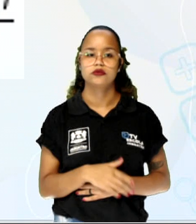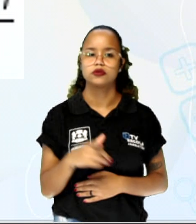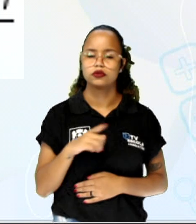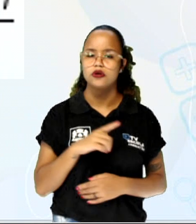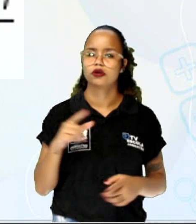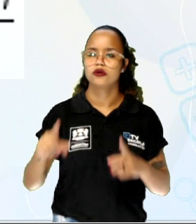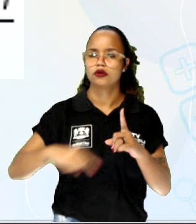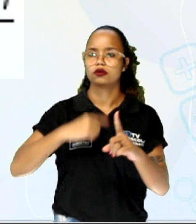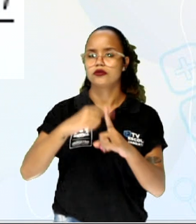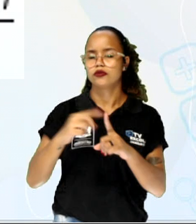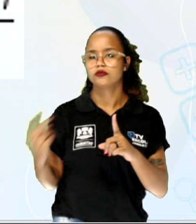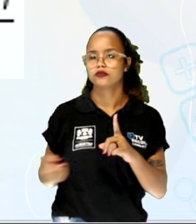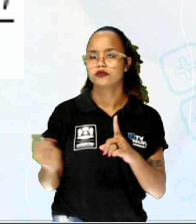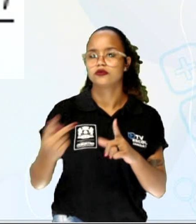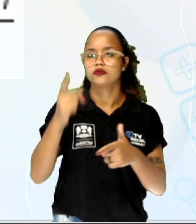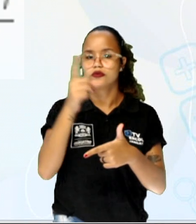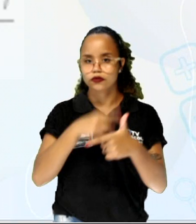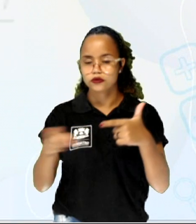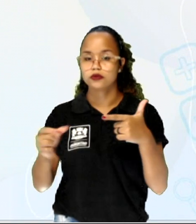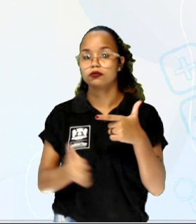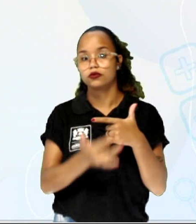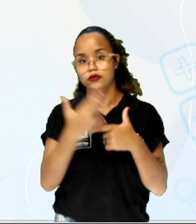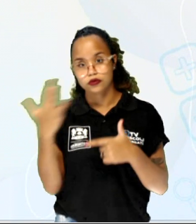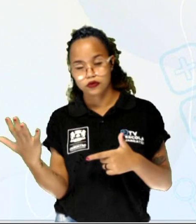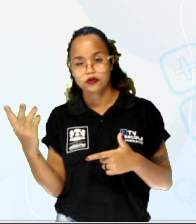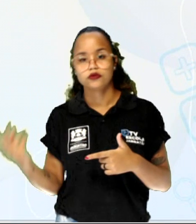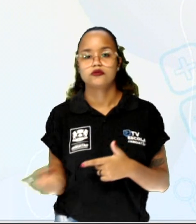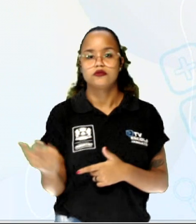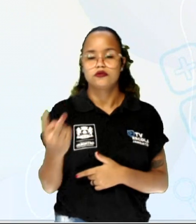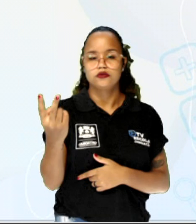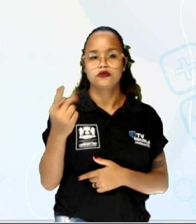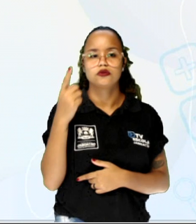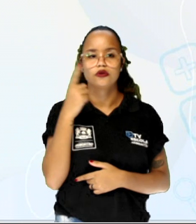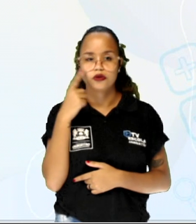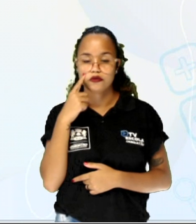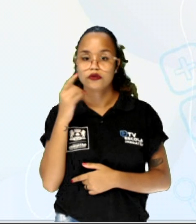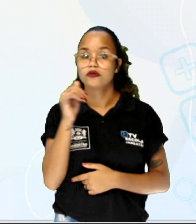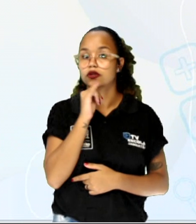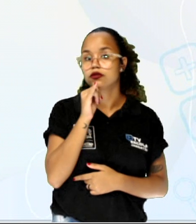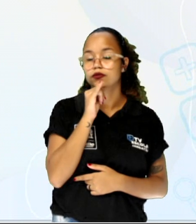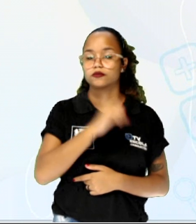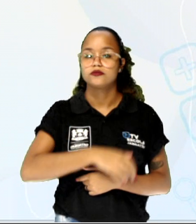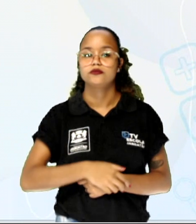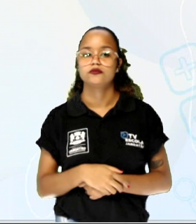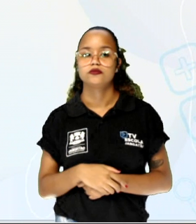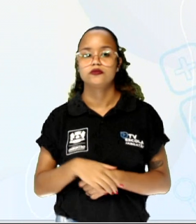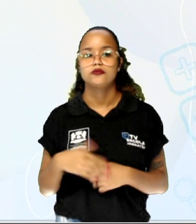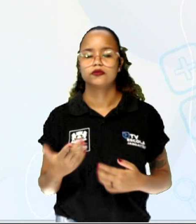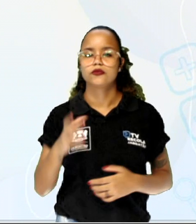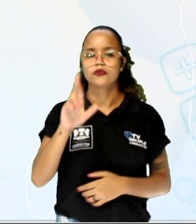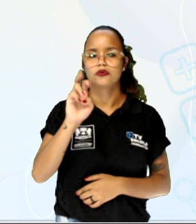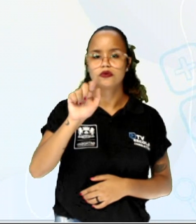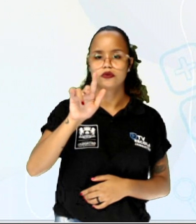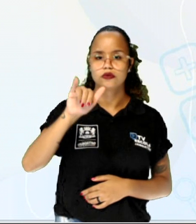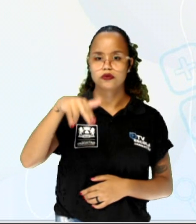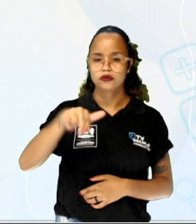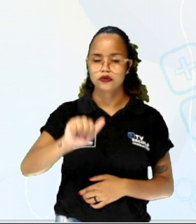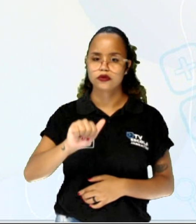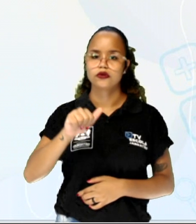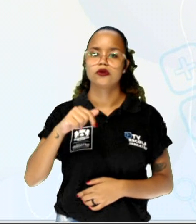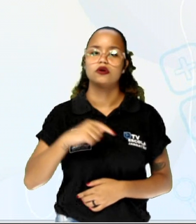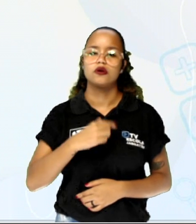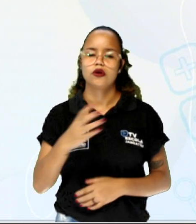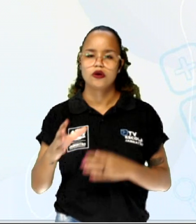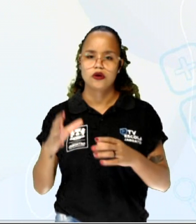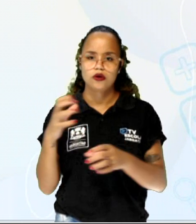os valores e divide pela quantidade de valores. E aí a gente vai ver um exemplo, tá? Então a Regina tirou as seguintes notas em matemática.